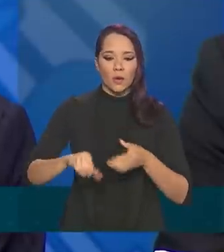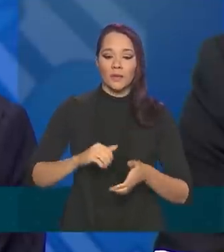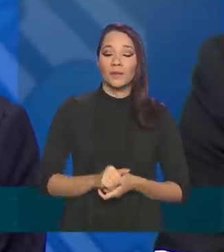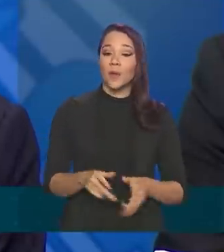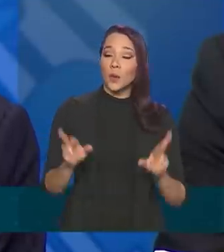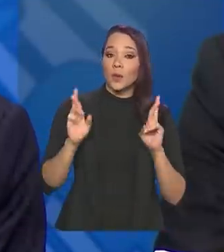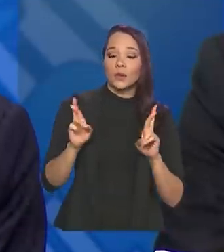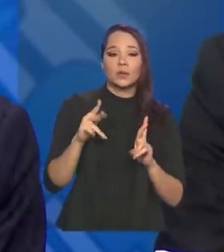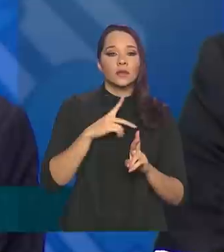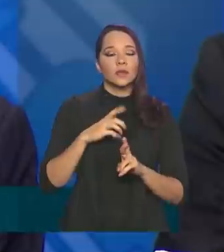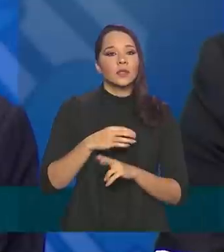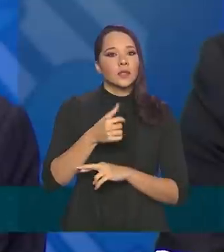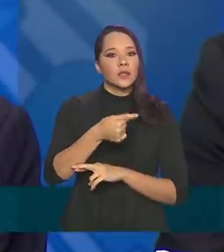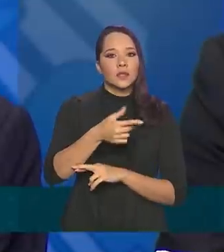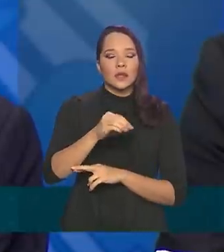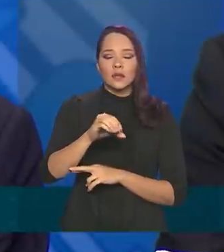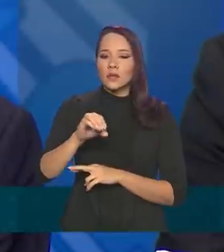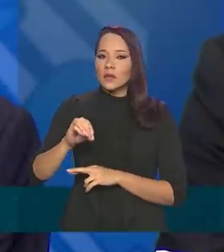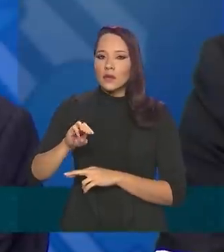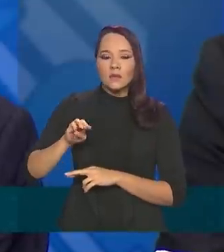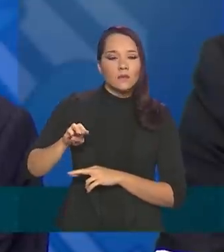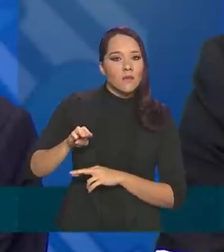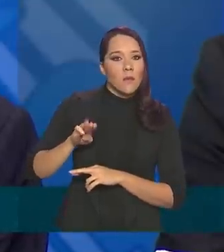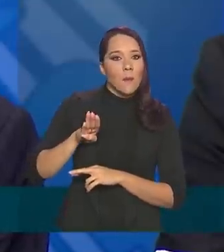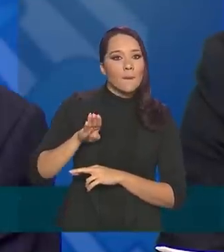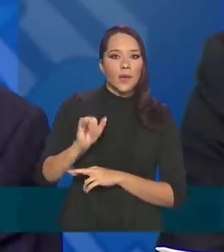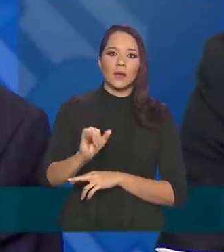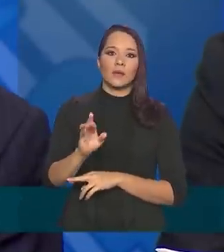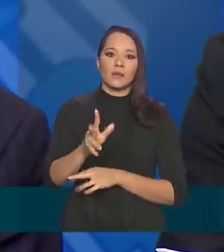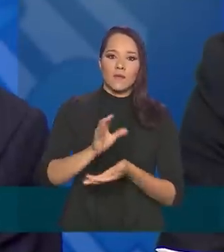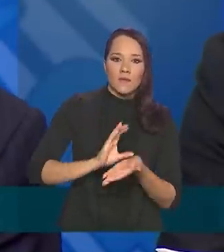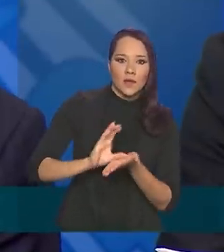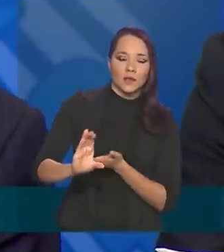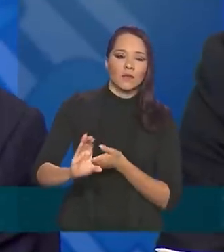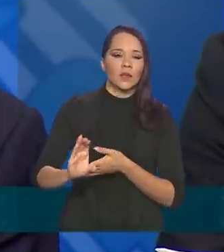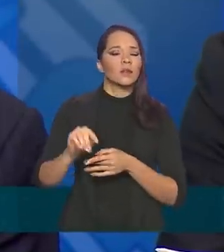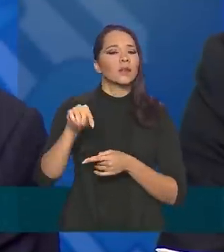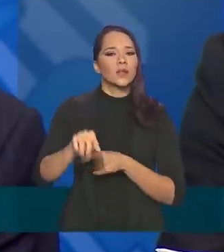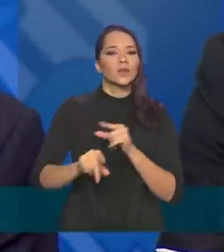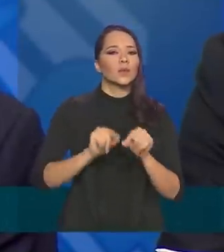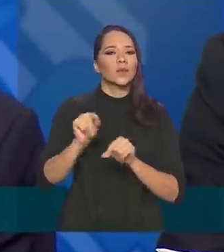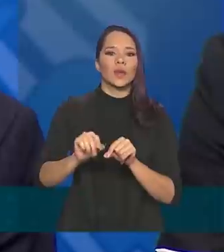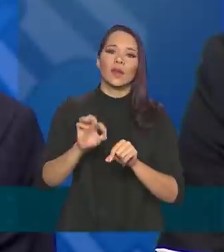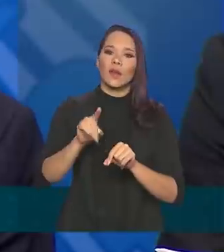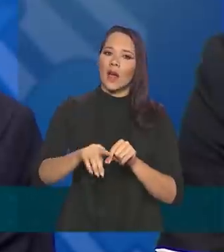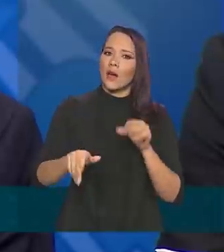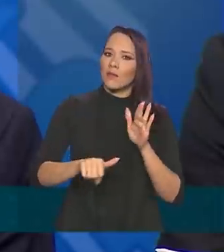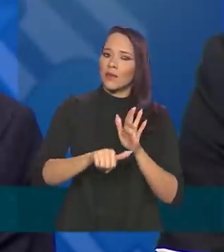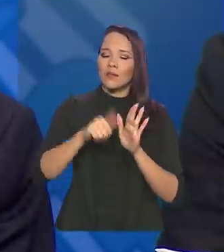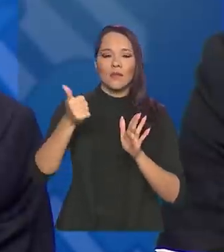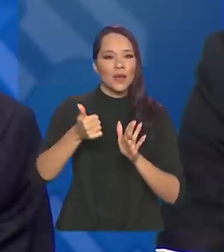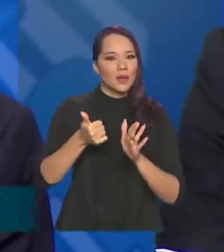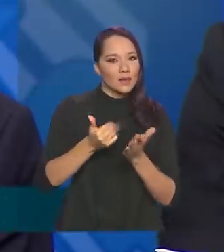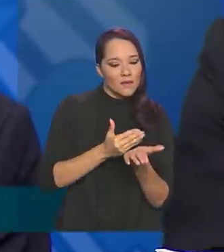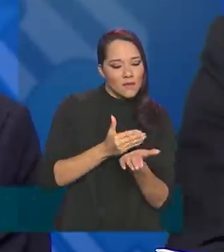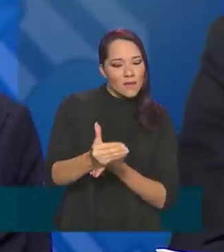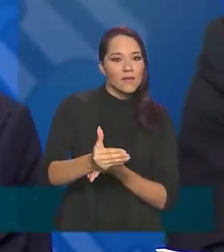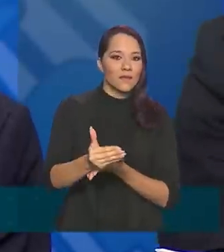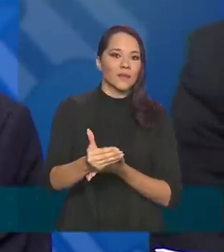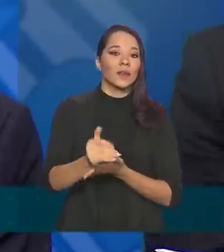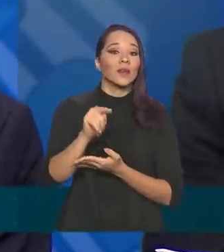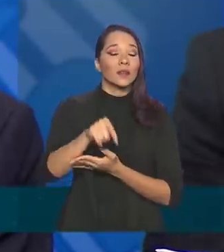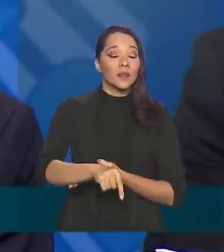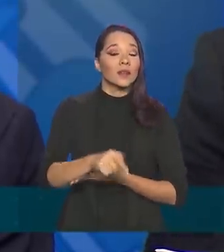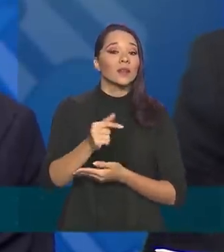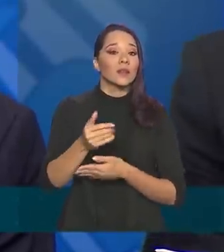600, 700 bilhões de investimentos nos próximos anos. Isso destrava a primeira grande onda de investimentos, porque nós vamos agora dar